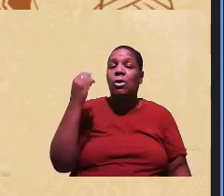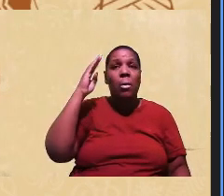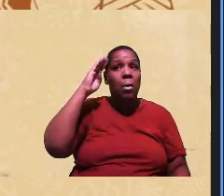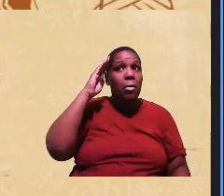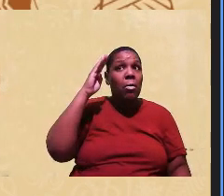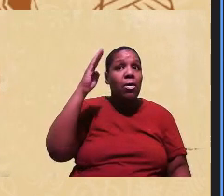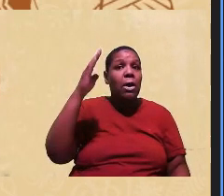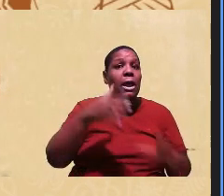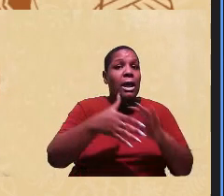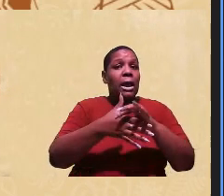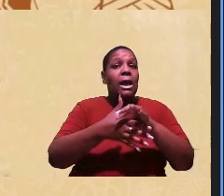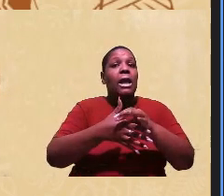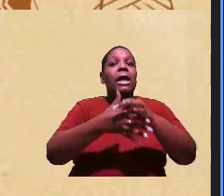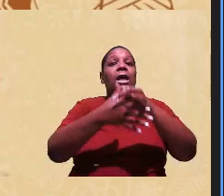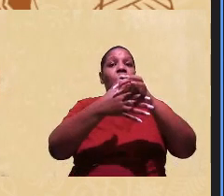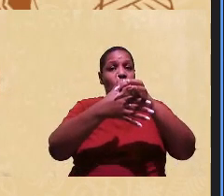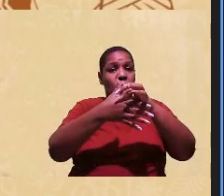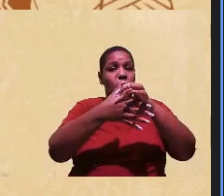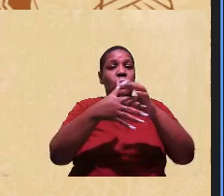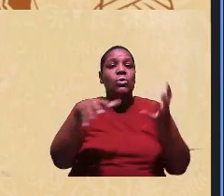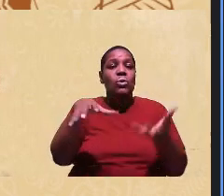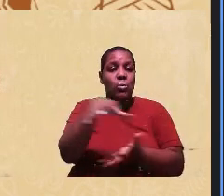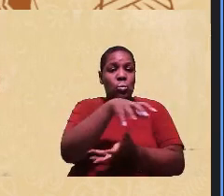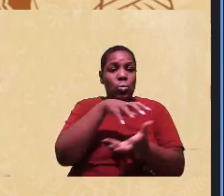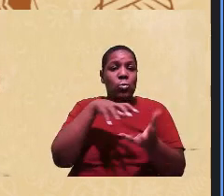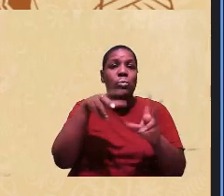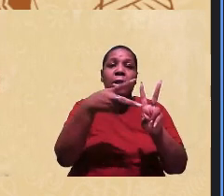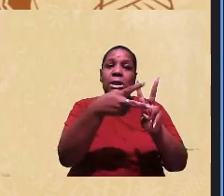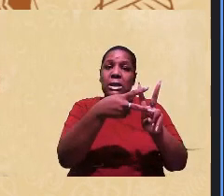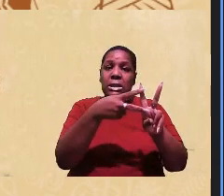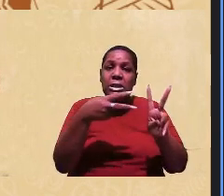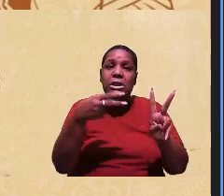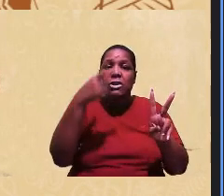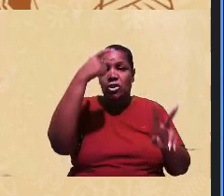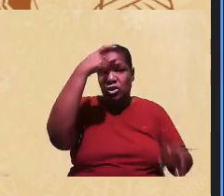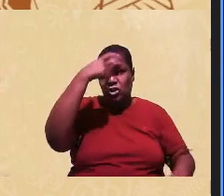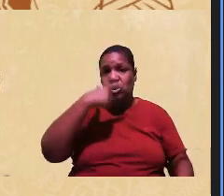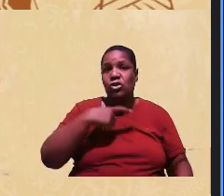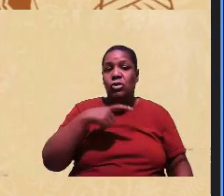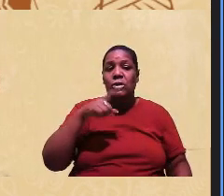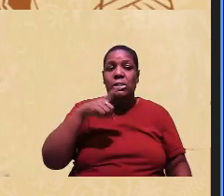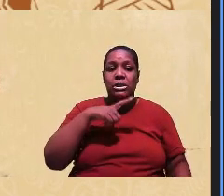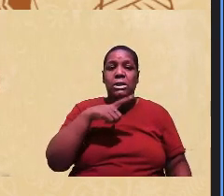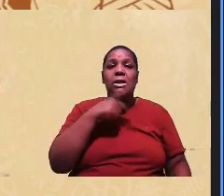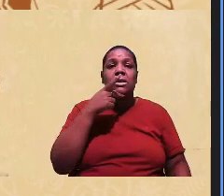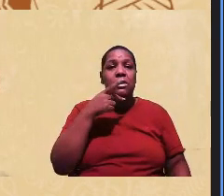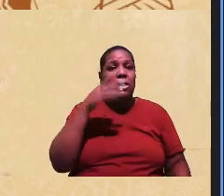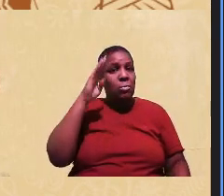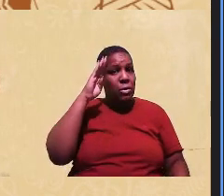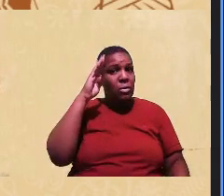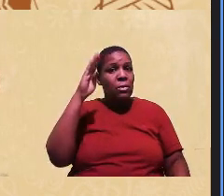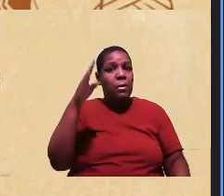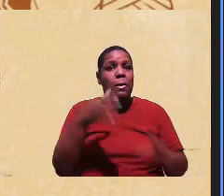do movimento indígena do ser indígena o crescimento desse protagonismo